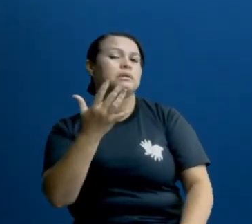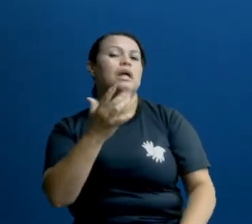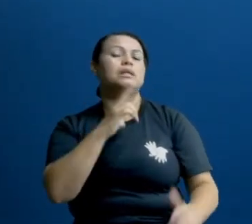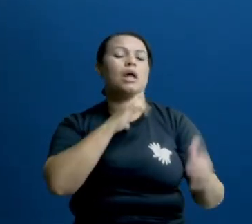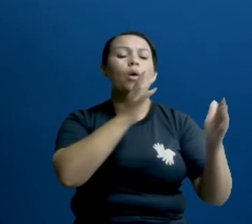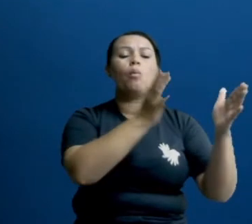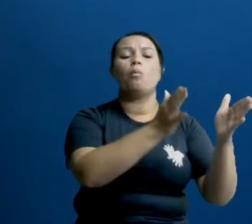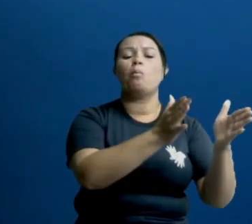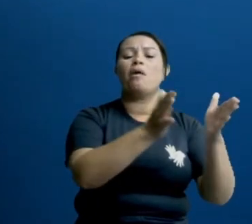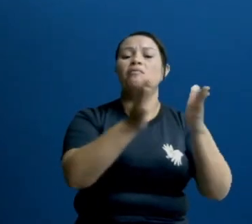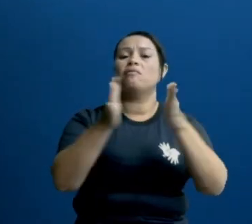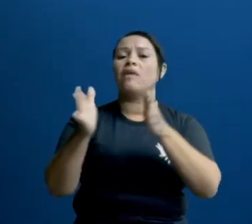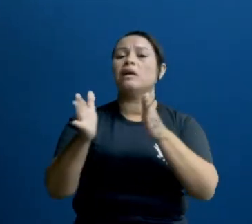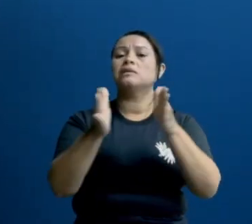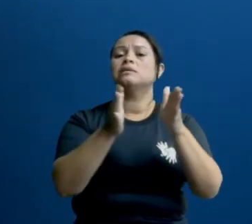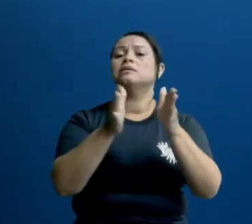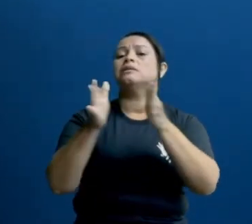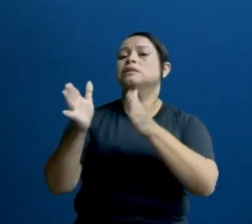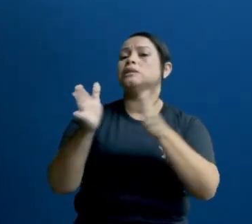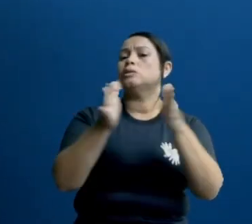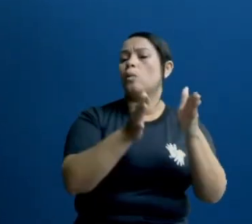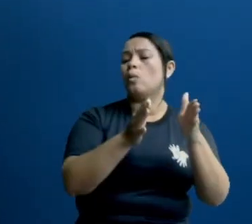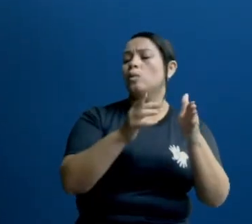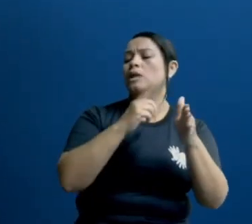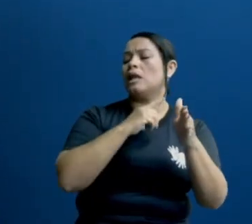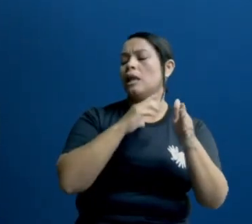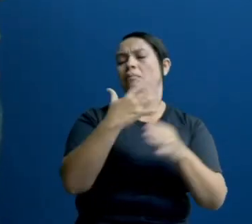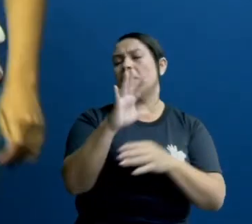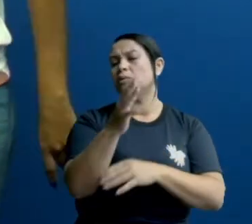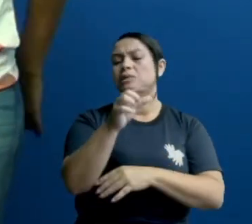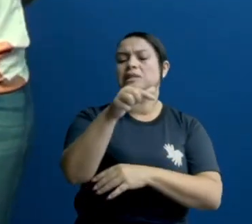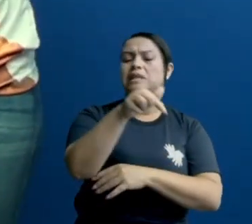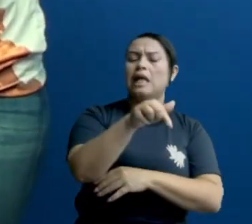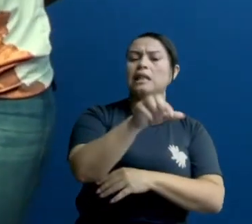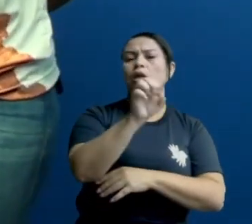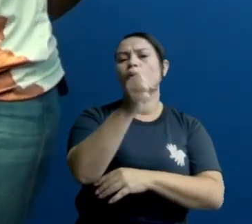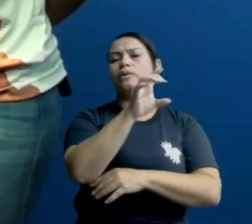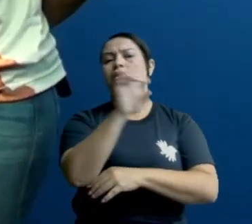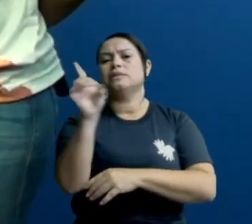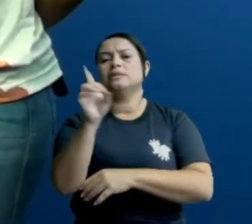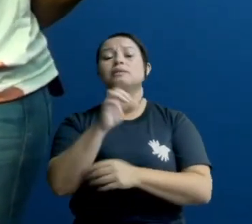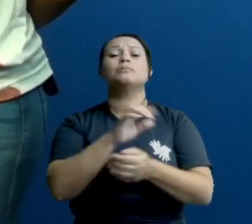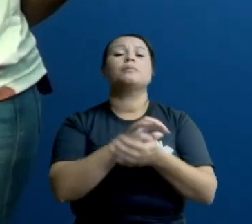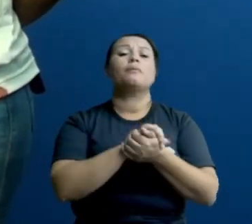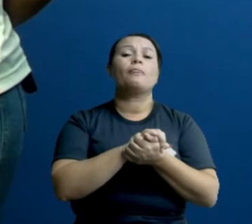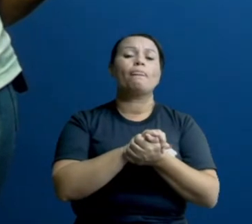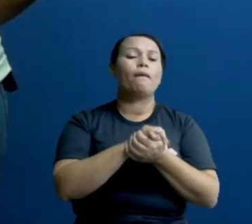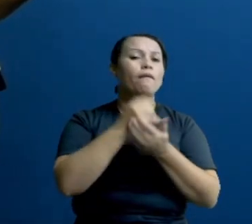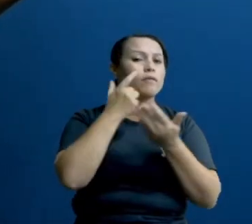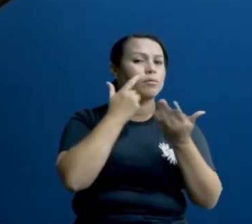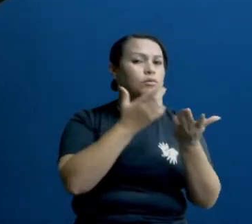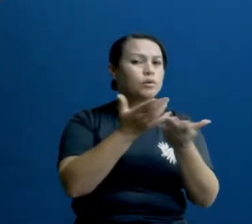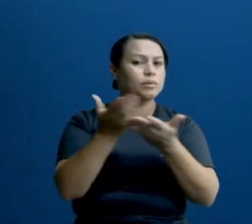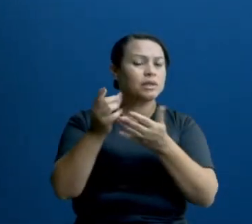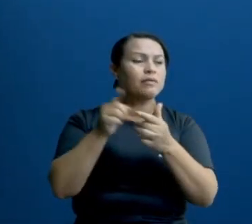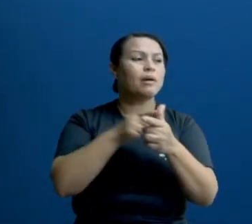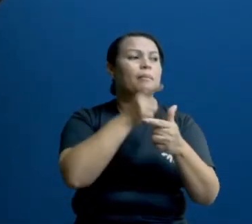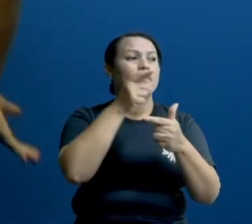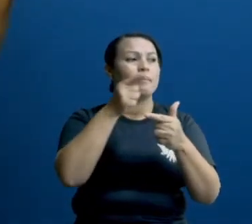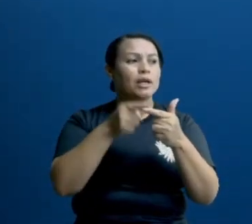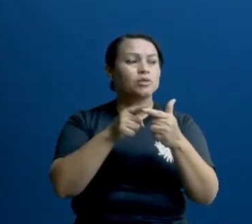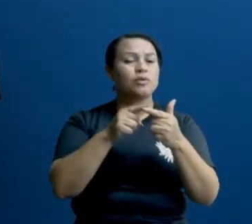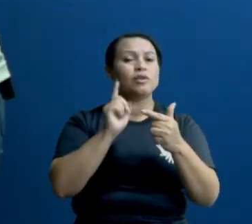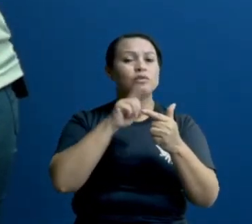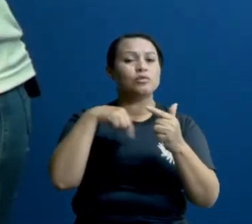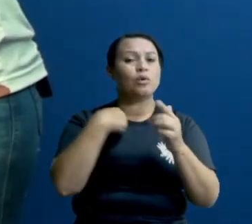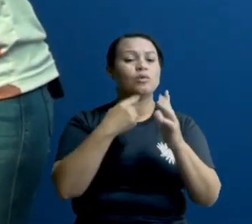fase e outra, é entre sete e oito dias. Vamos observar mais uma vez o